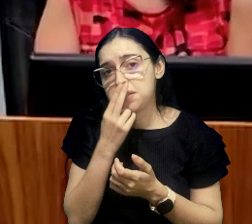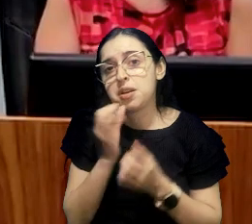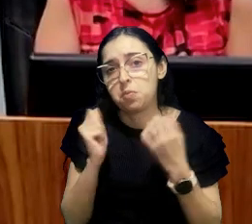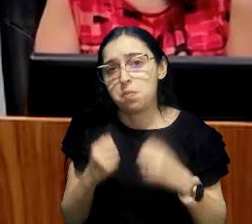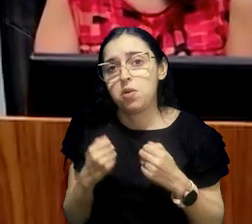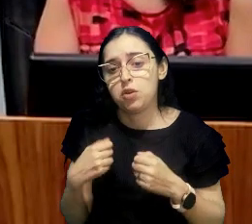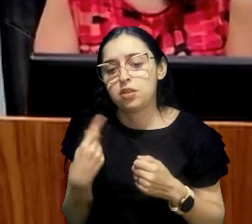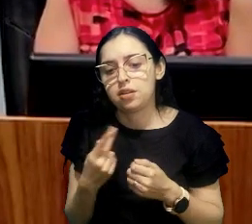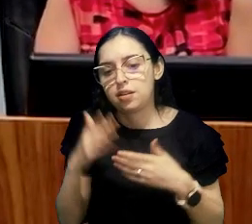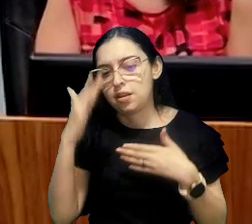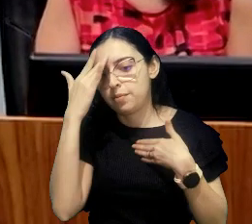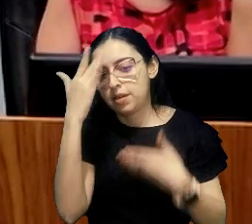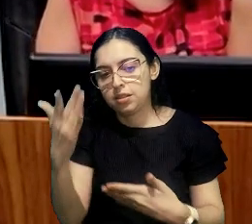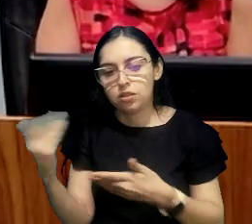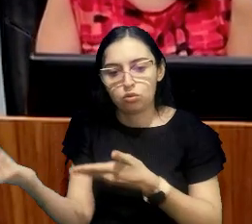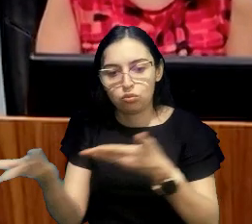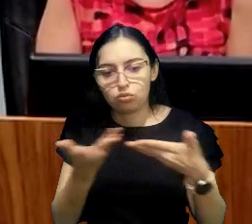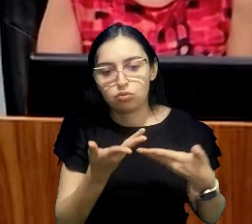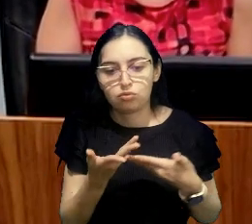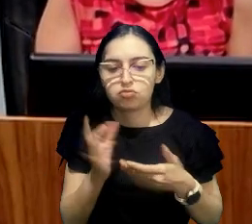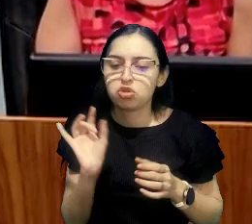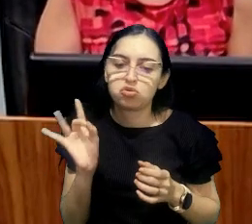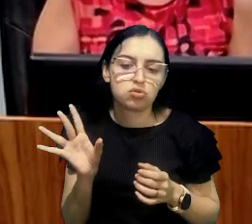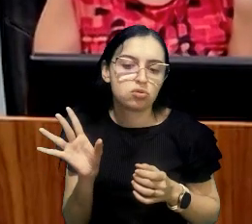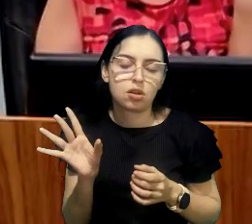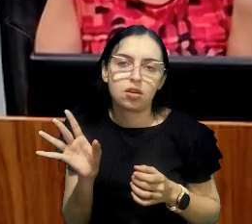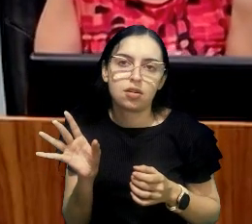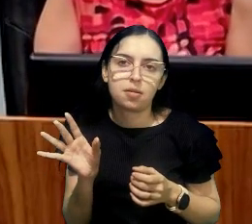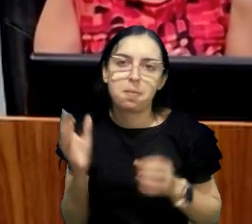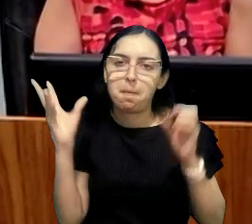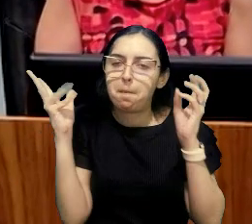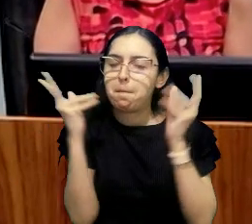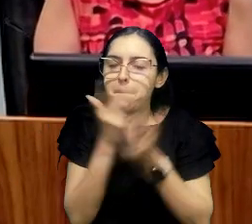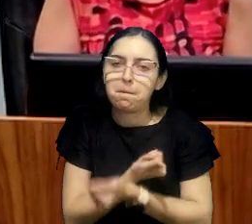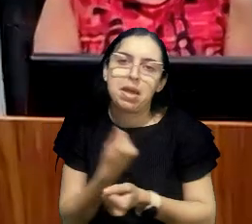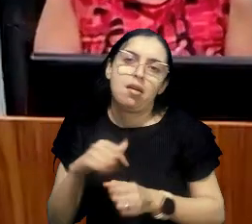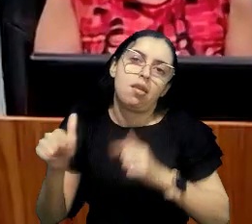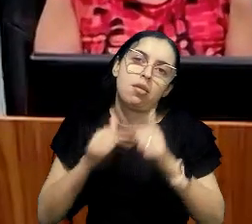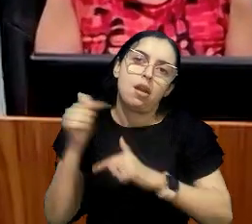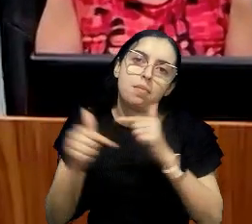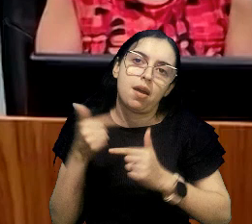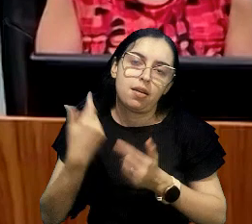e agradecer a todos, só isso, um belo trabalho de vocês.